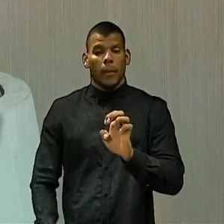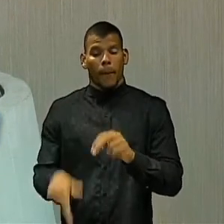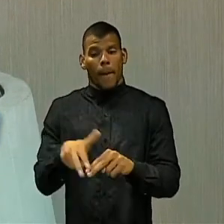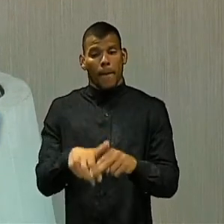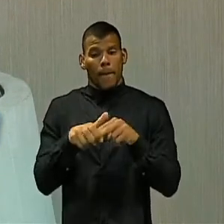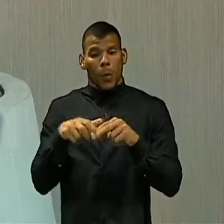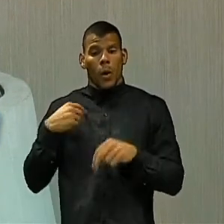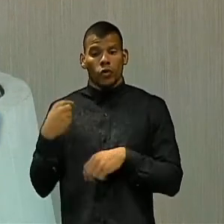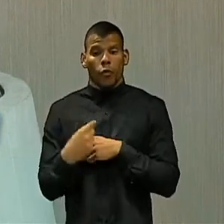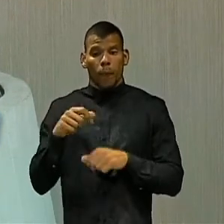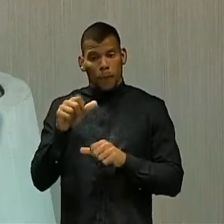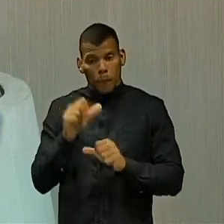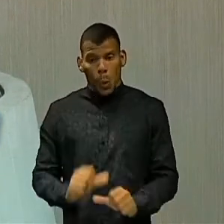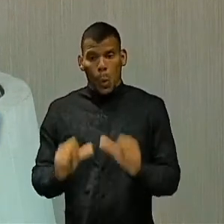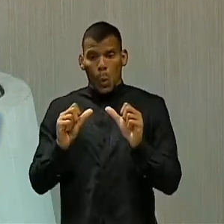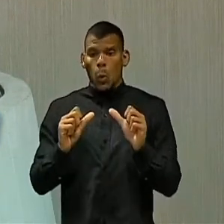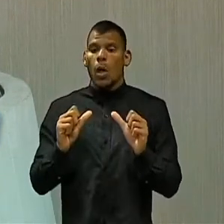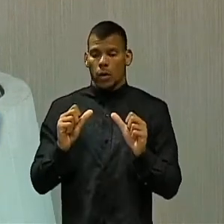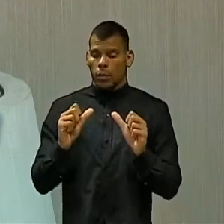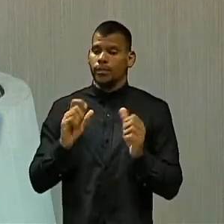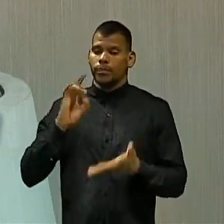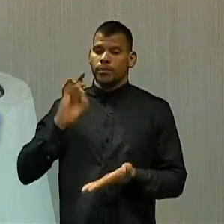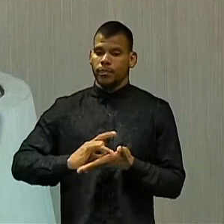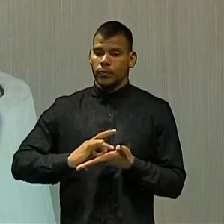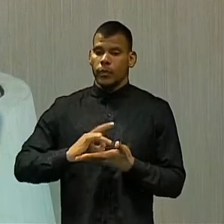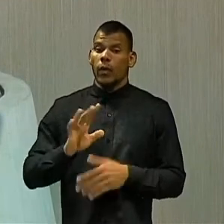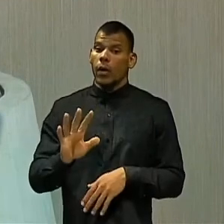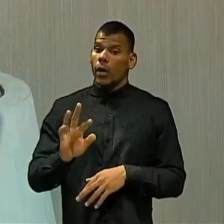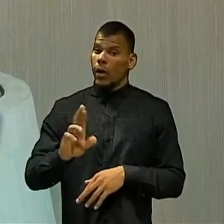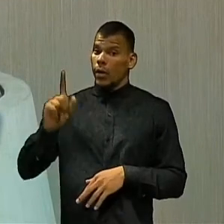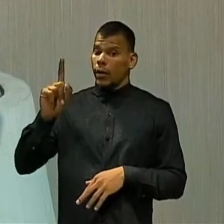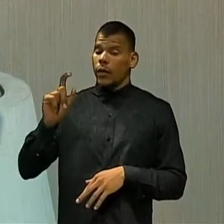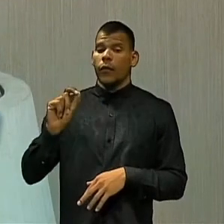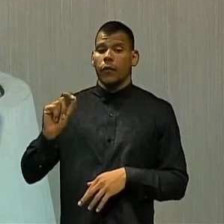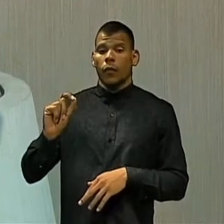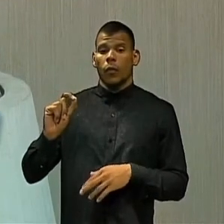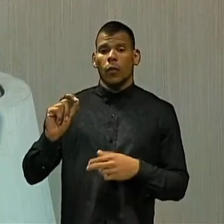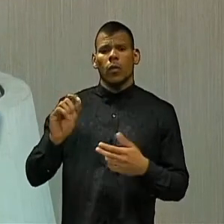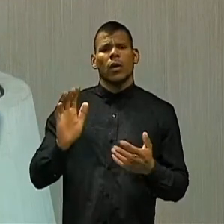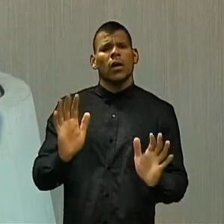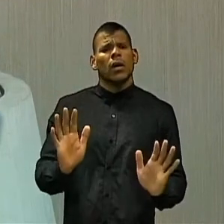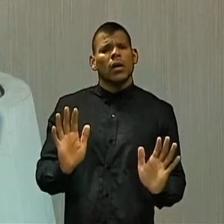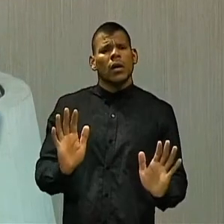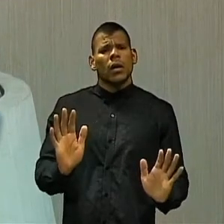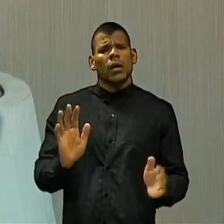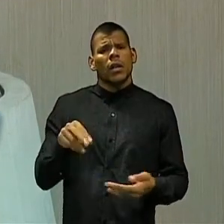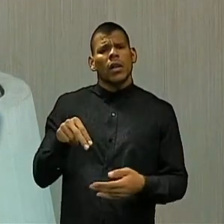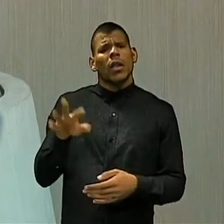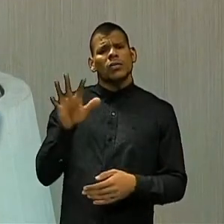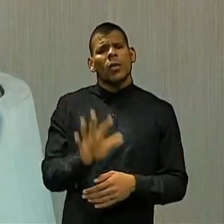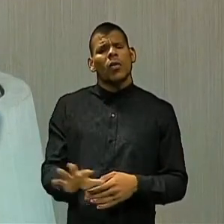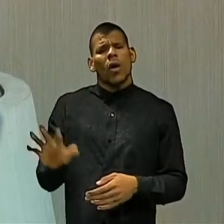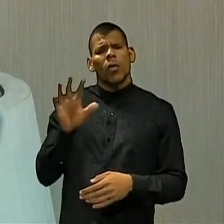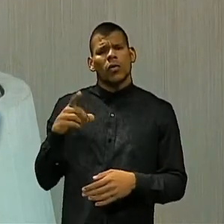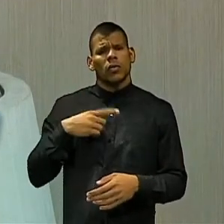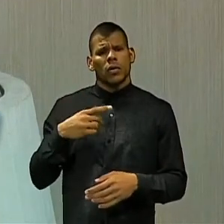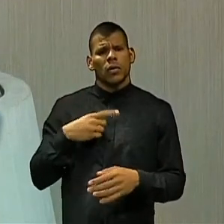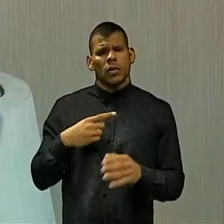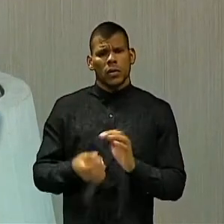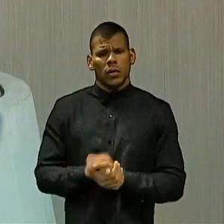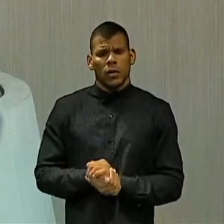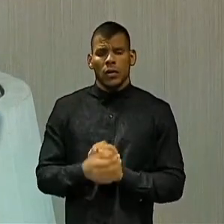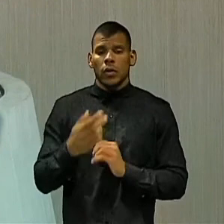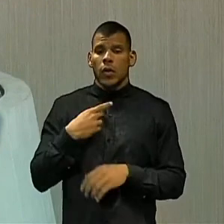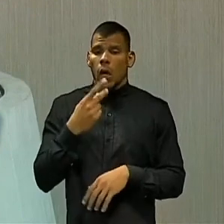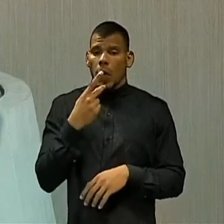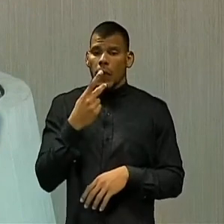e avançar nessa realidade. Ao contrário do que já... Aliás, é uma tendência nacional. Nós citamos